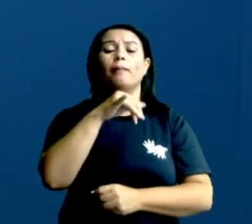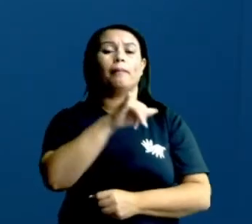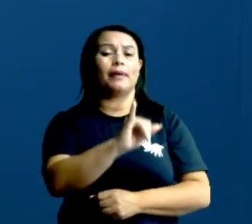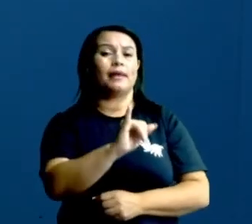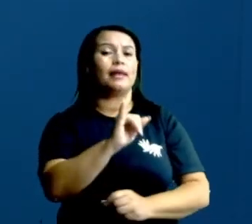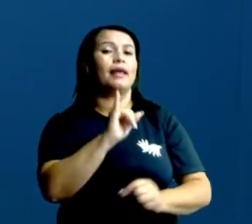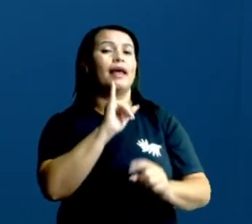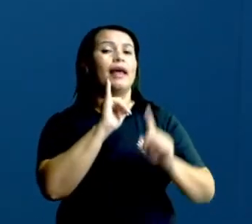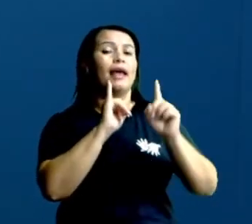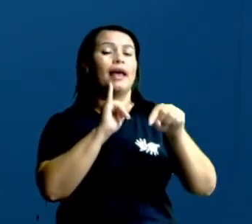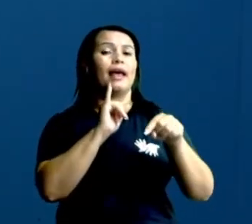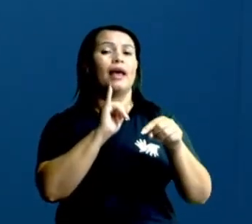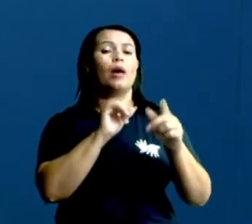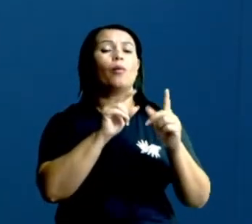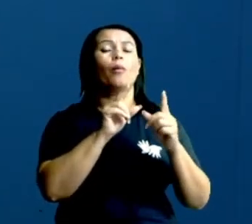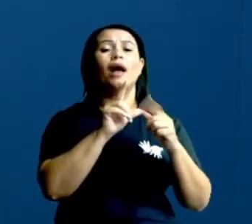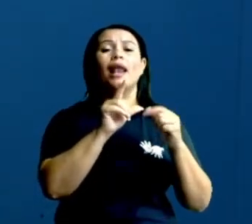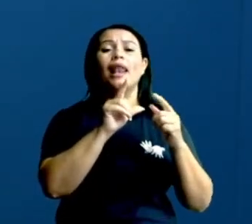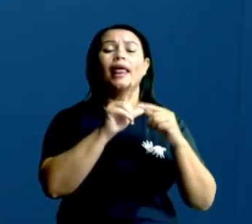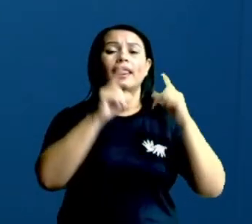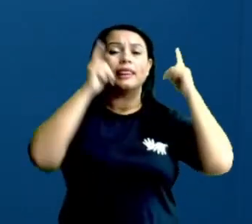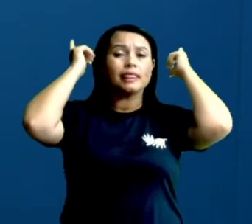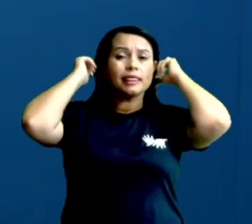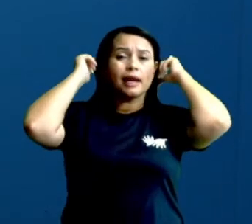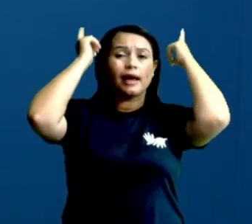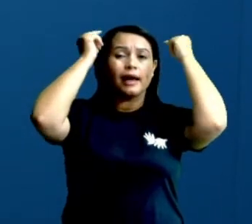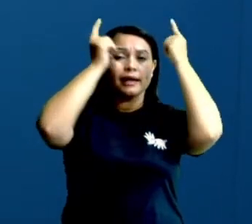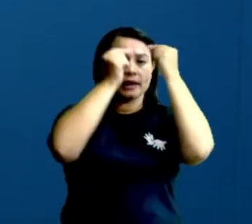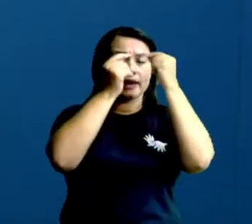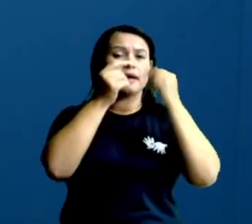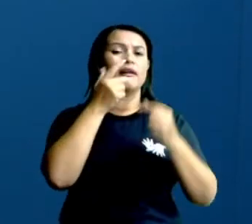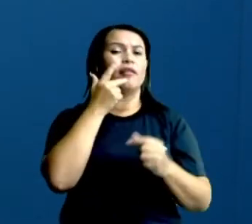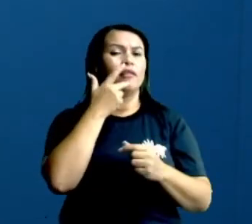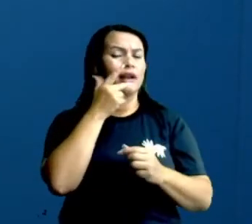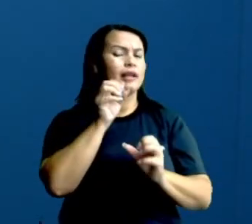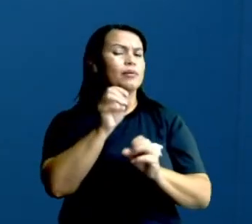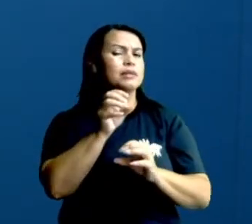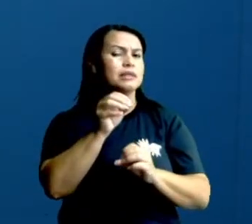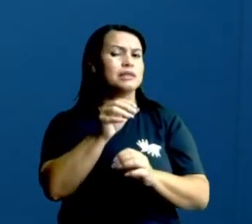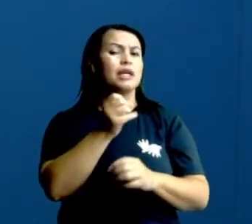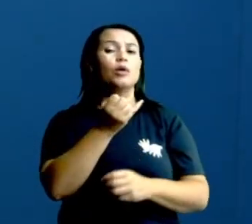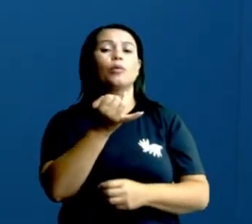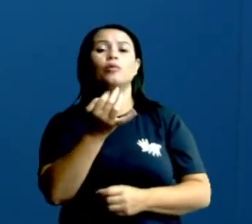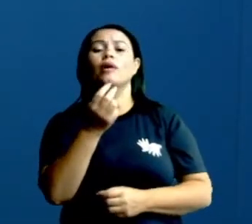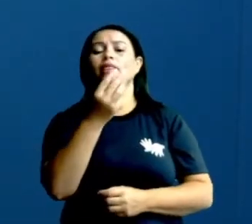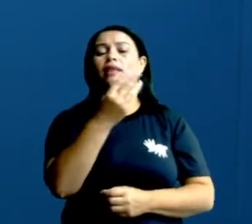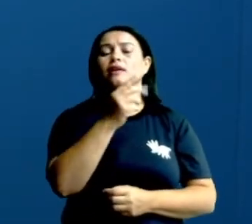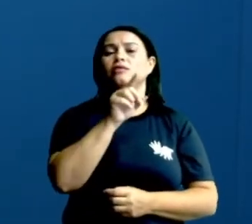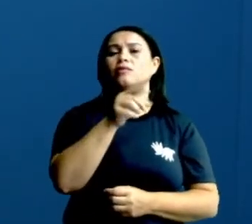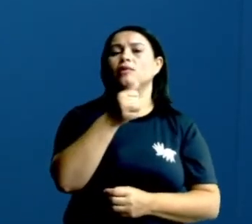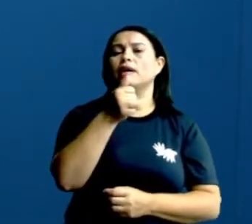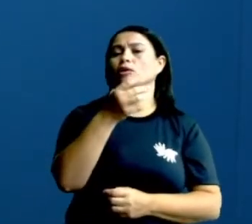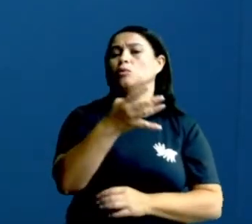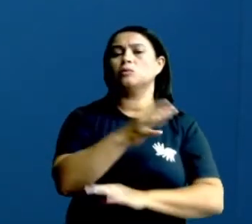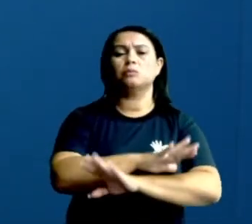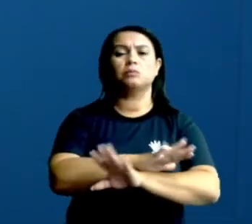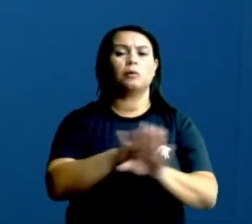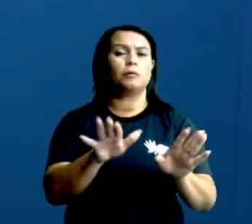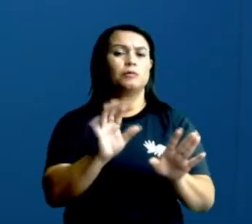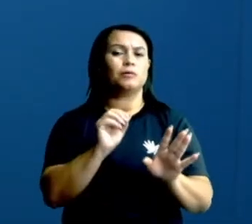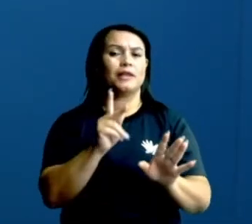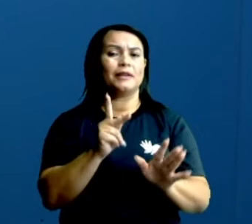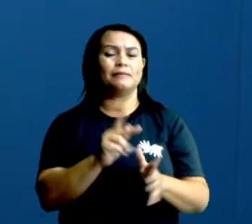é aquela letra grega romana que a professora ensinou. Pi. E o pi vale 3,14. Pronto.